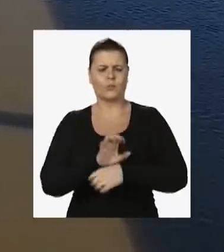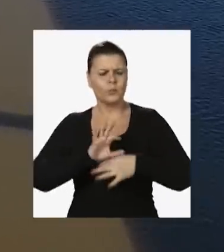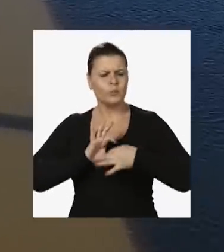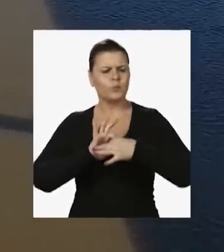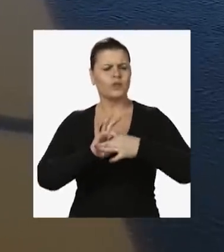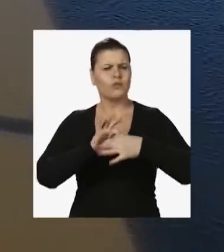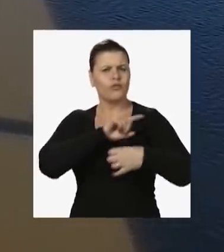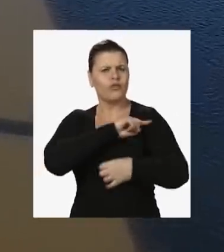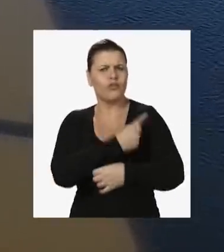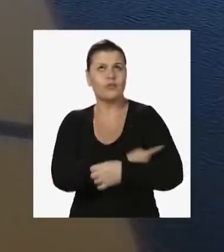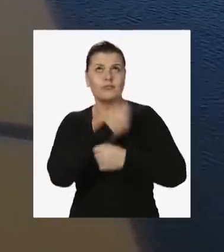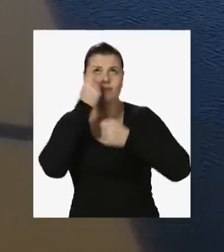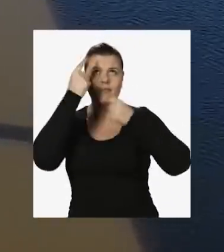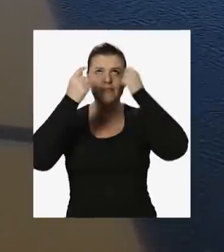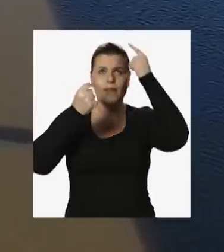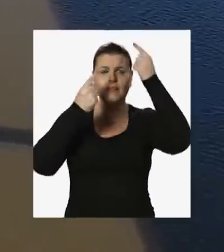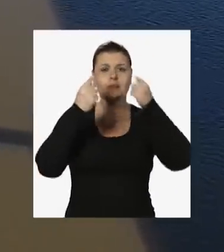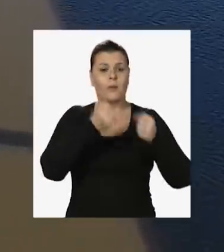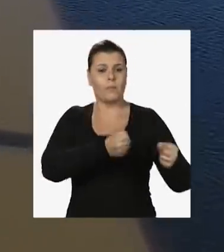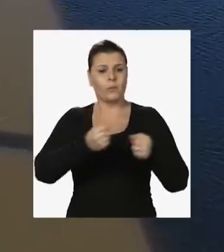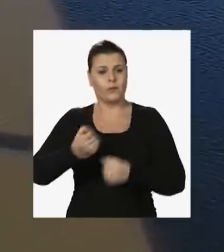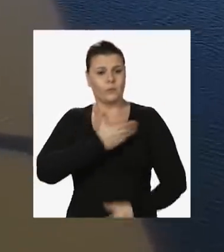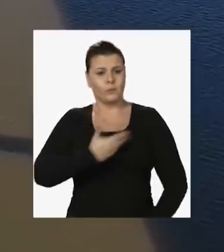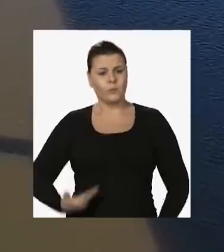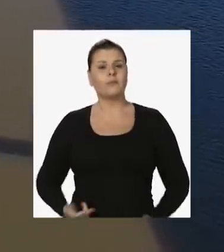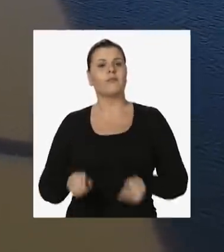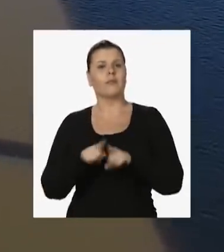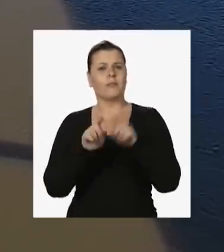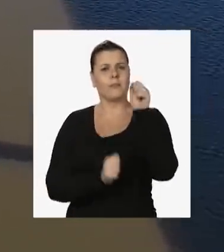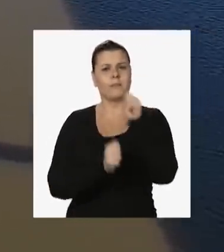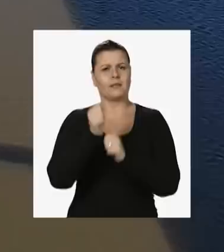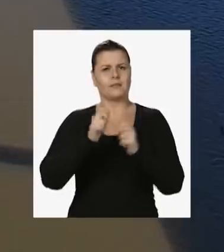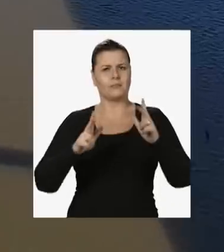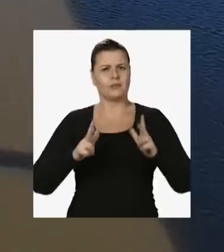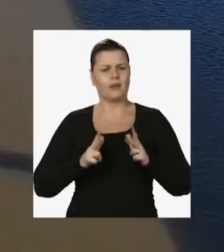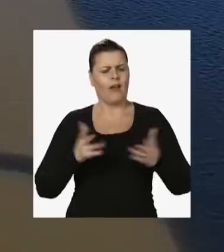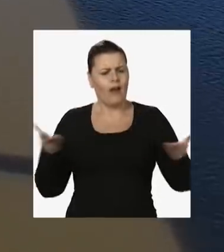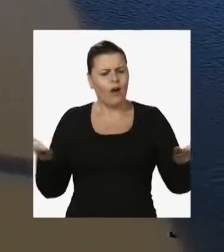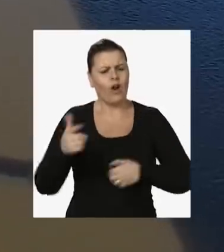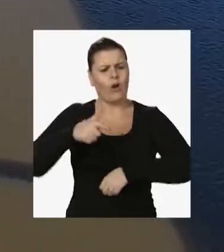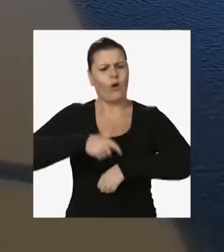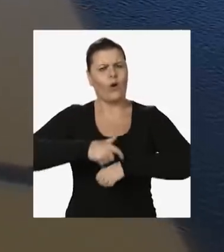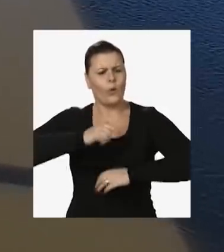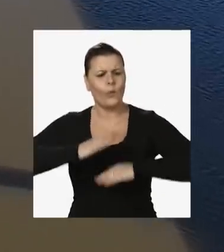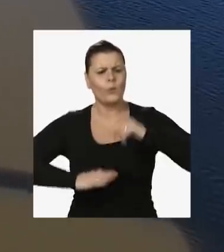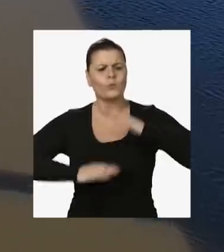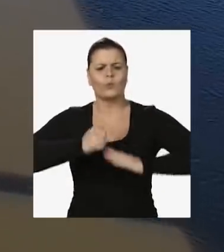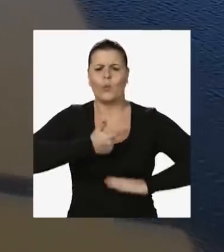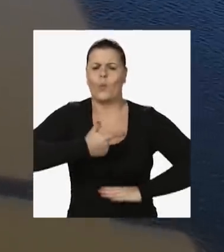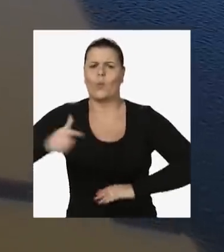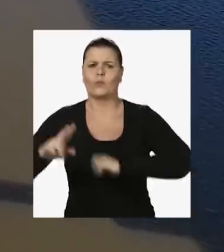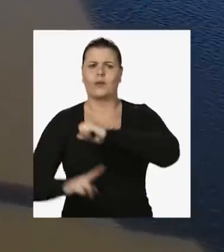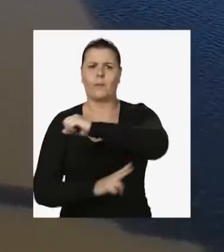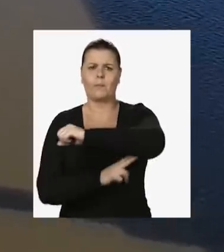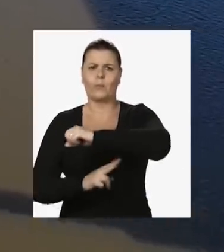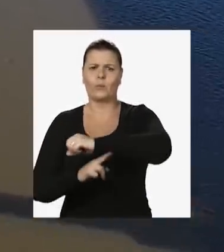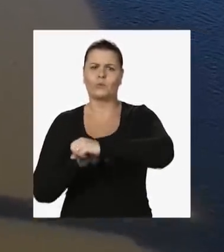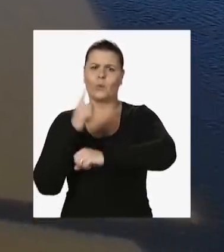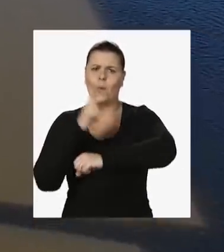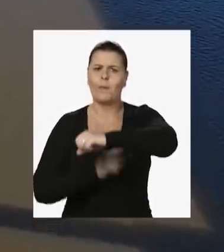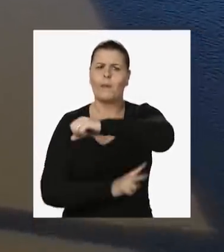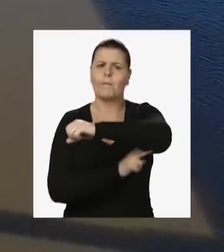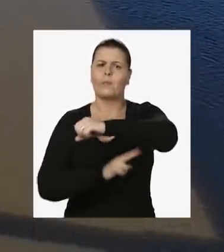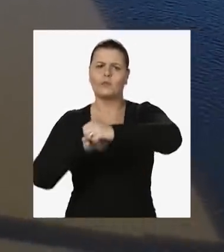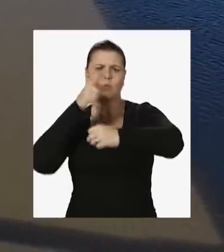Unindo forças, ideias, poder público e a iniciativa privada. Chegou a hora de construirmos outra ponte. Aquela que vai